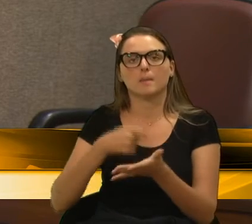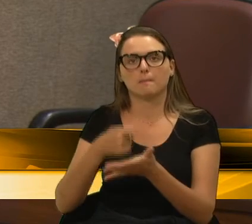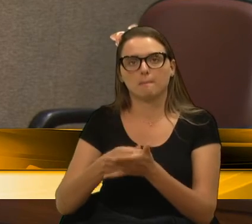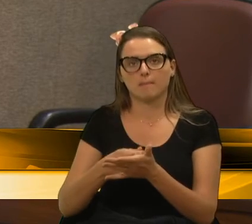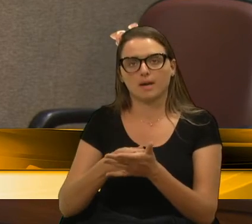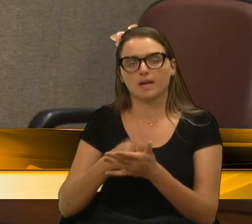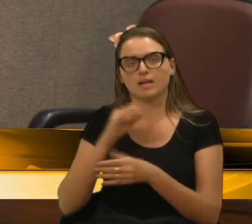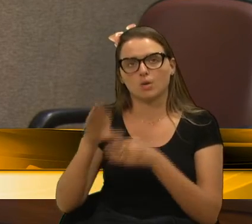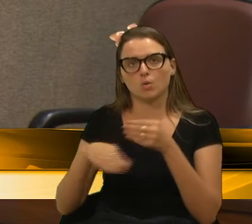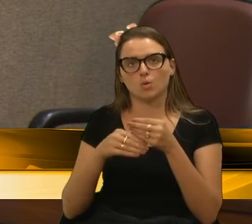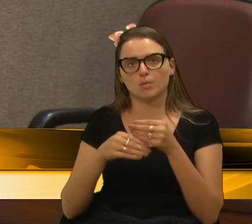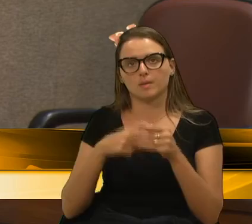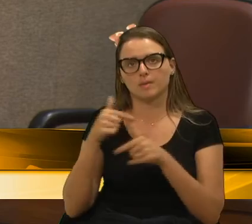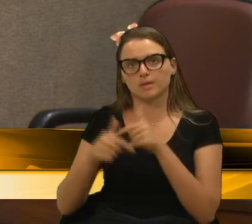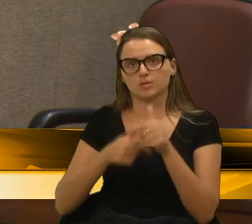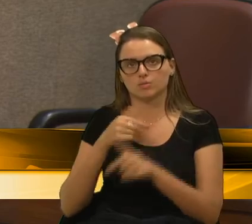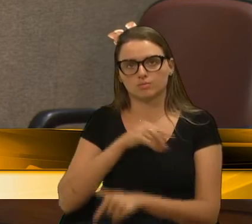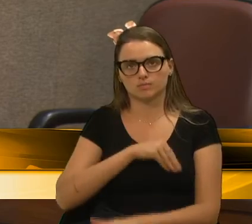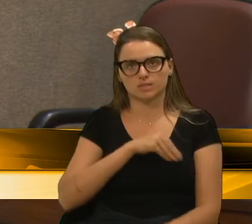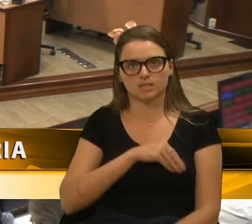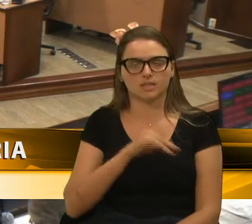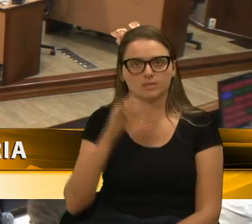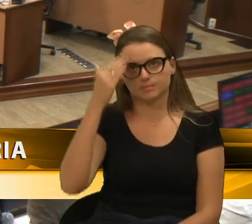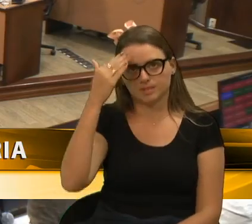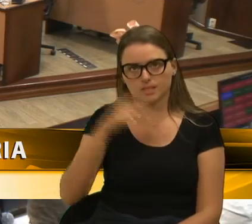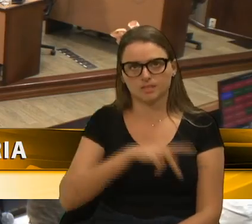esses honorários. É isso, senhor presidente. Muito obrigado. Obrigado. Obrigado.